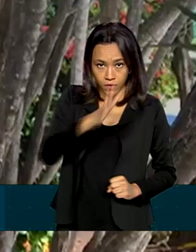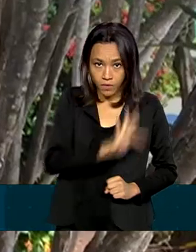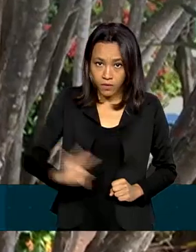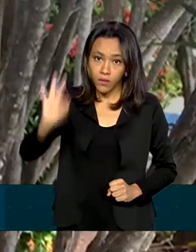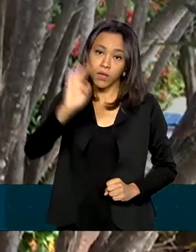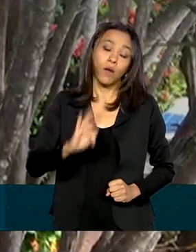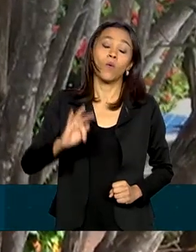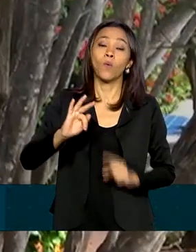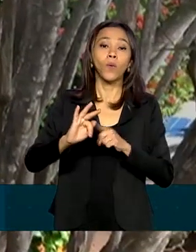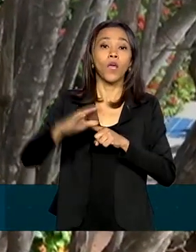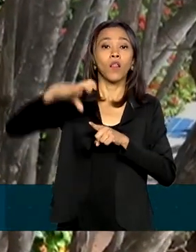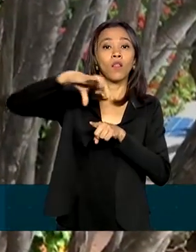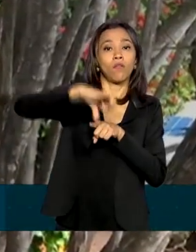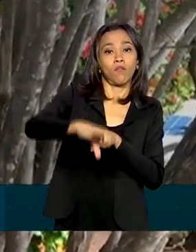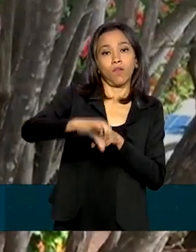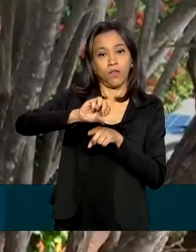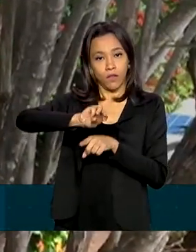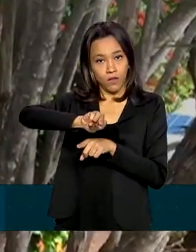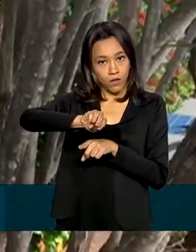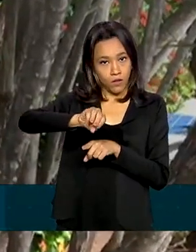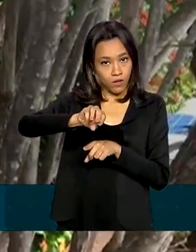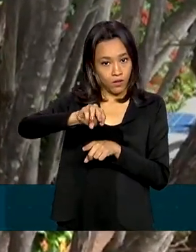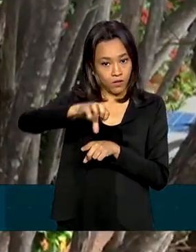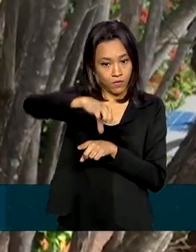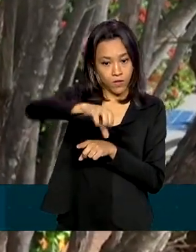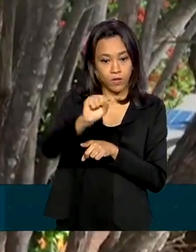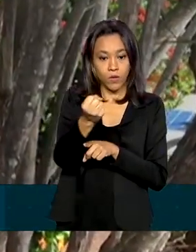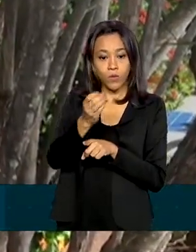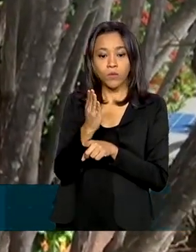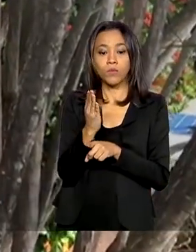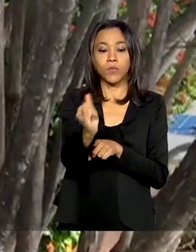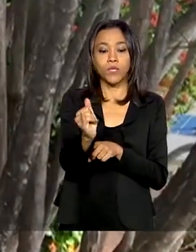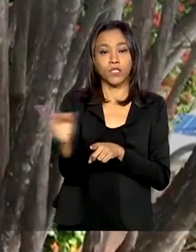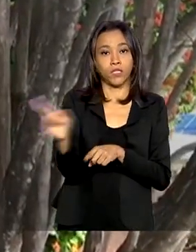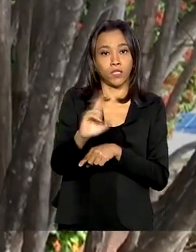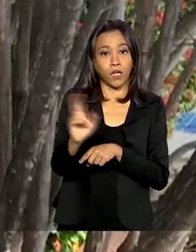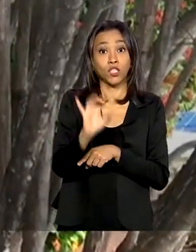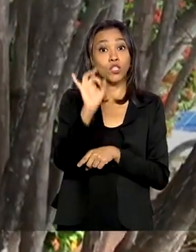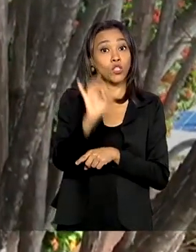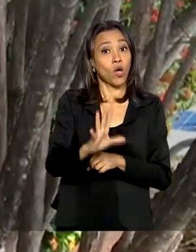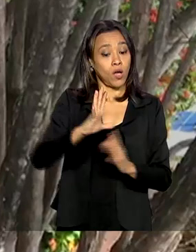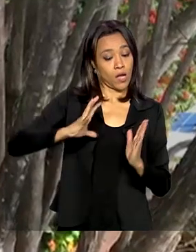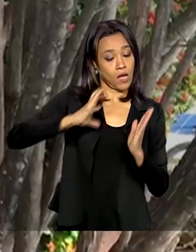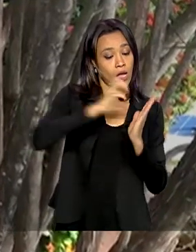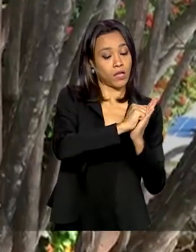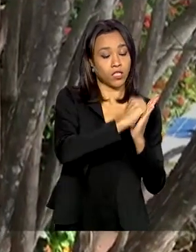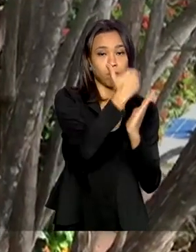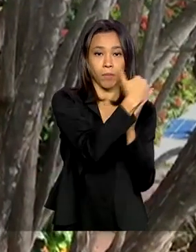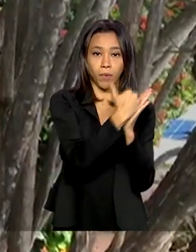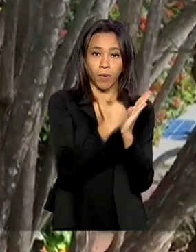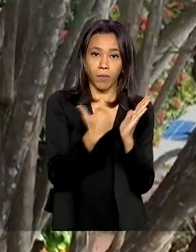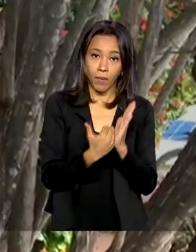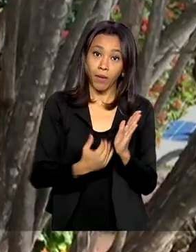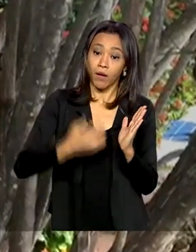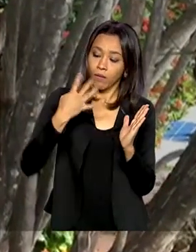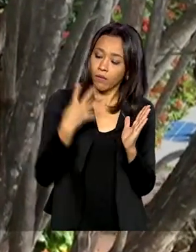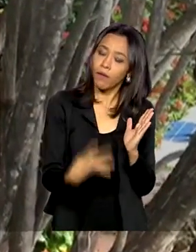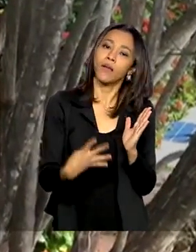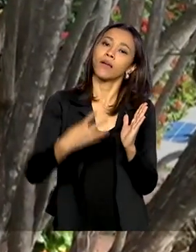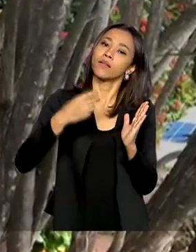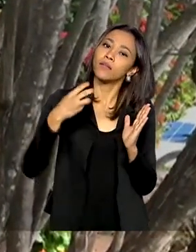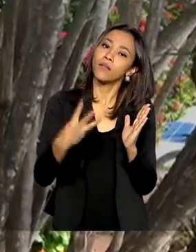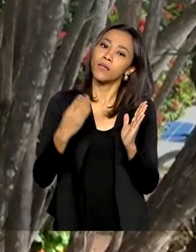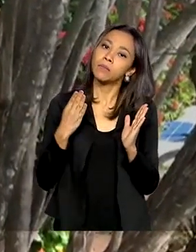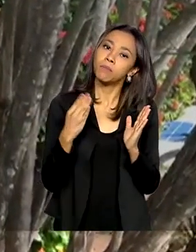cerca de 98 bilhões de reais. Somente com os cadastrados, o montante é de 43 bilhões